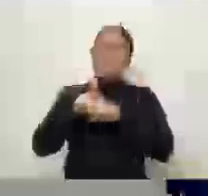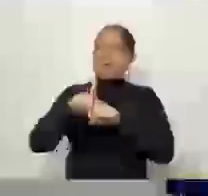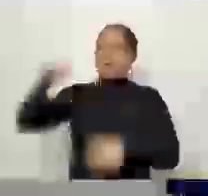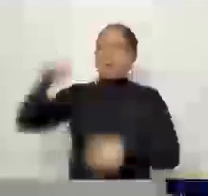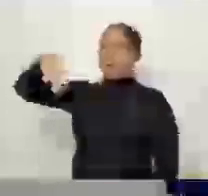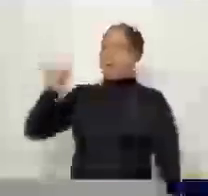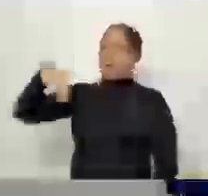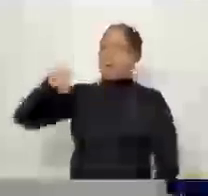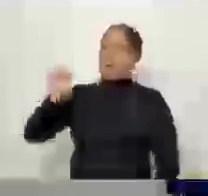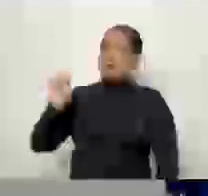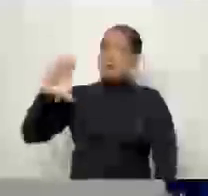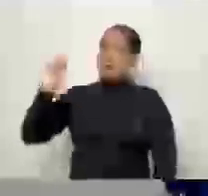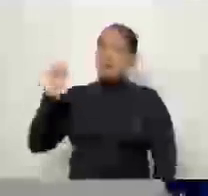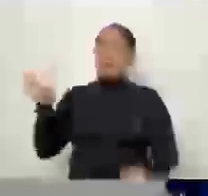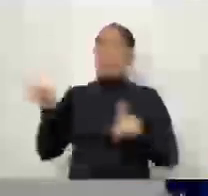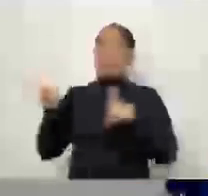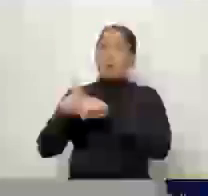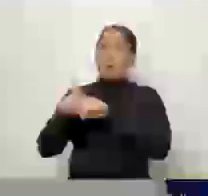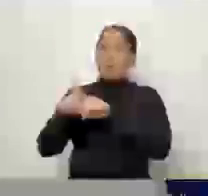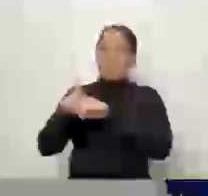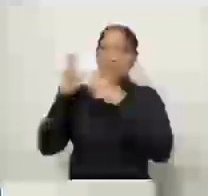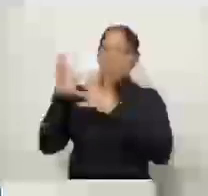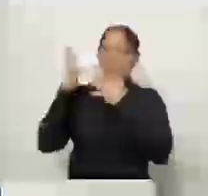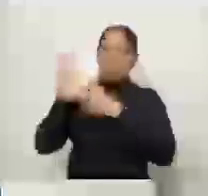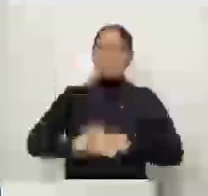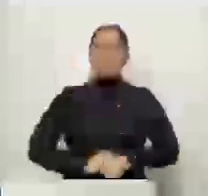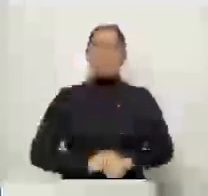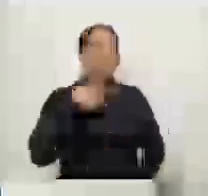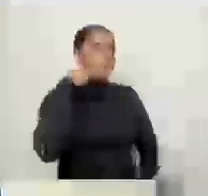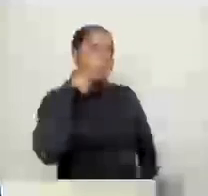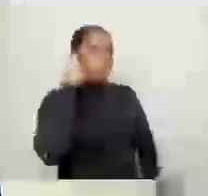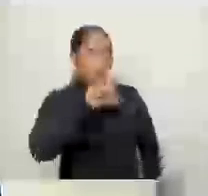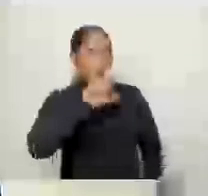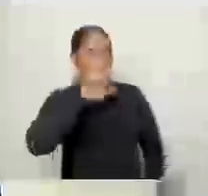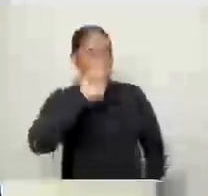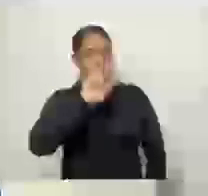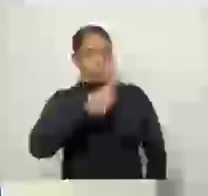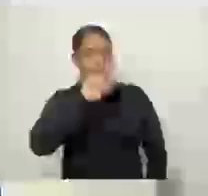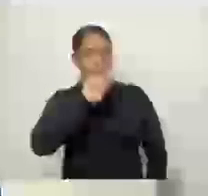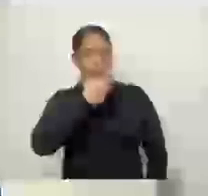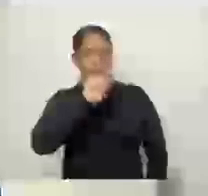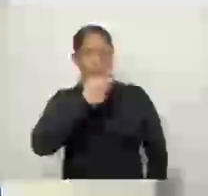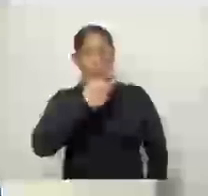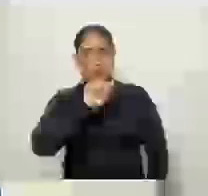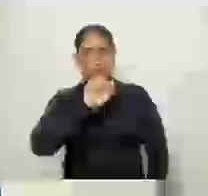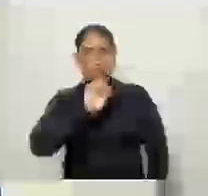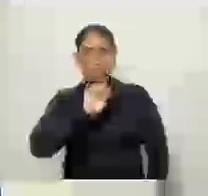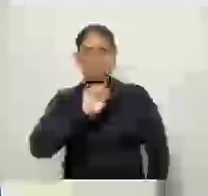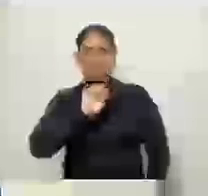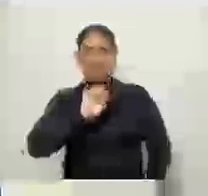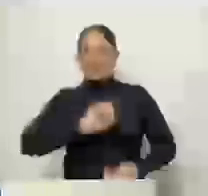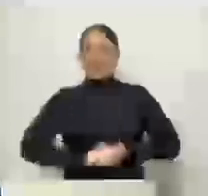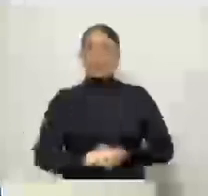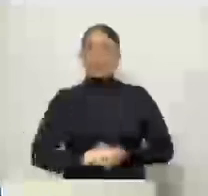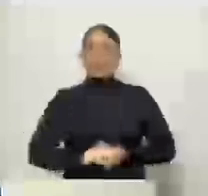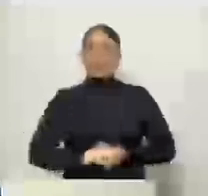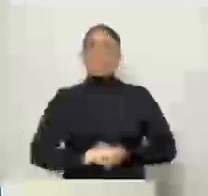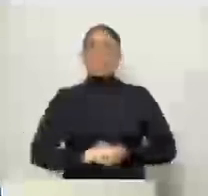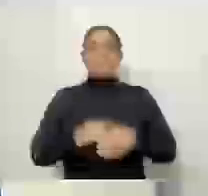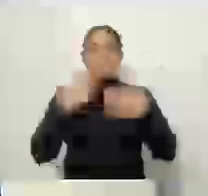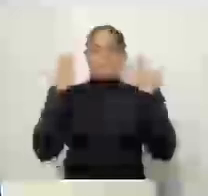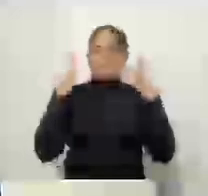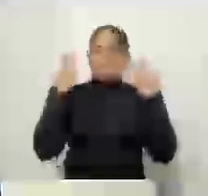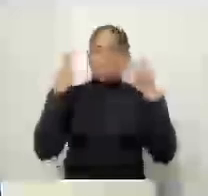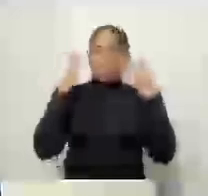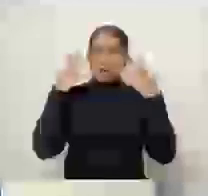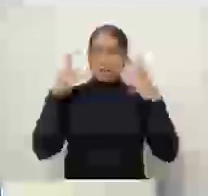E o vereador Lucas? Obrigado, vereador Cristian. Parabéns pela falação. Semana passada, já, na verdade, desde